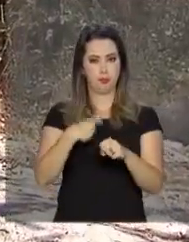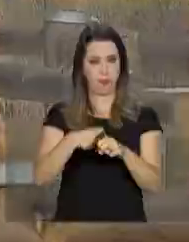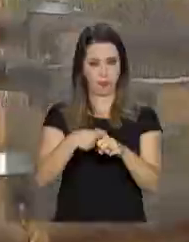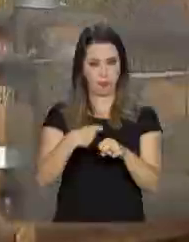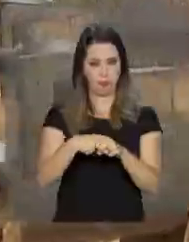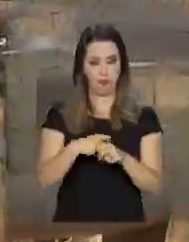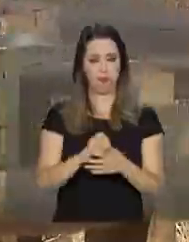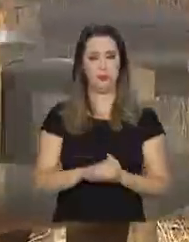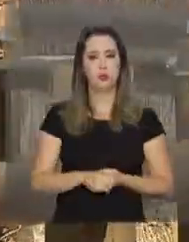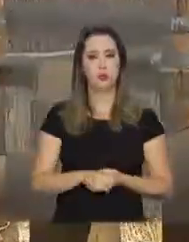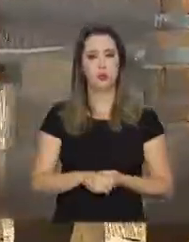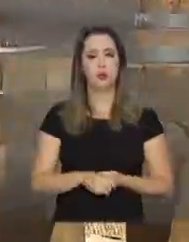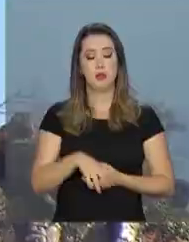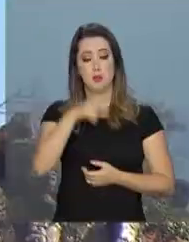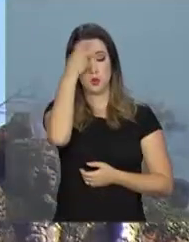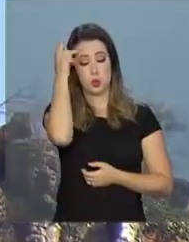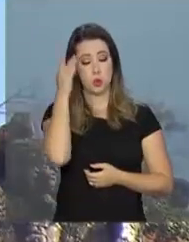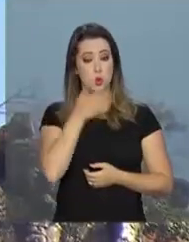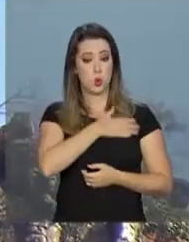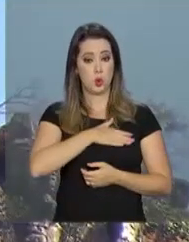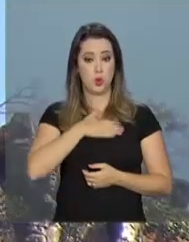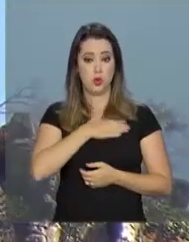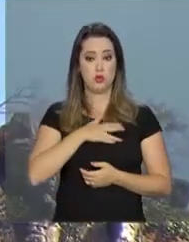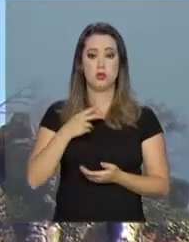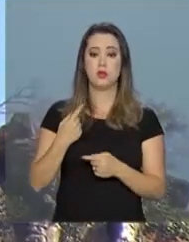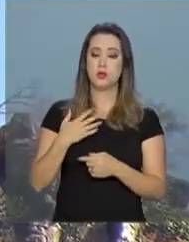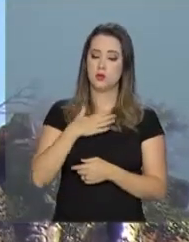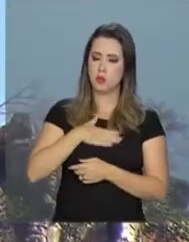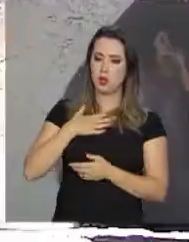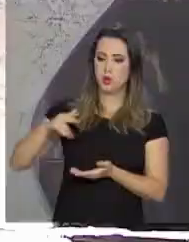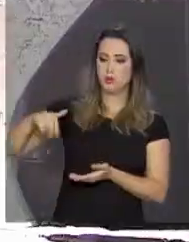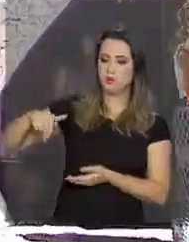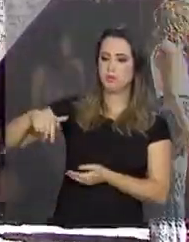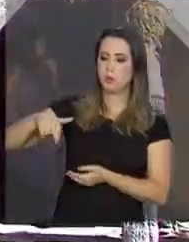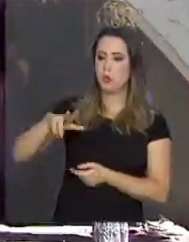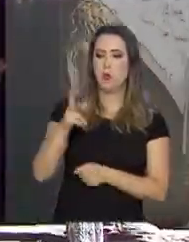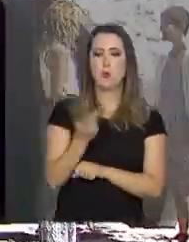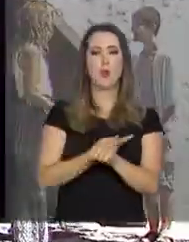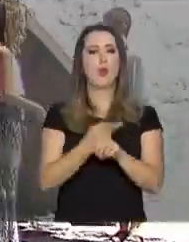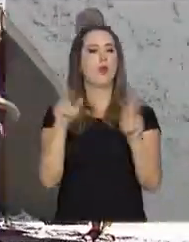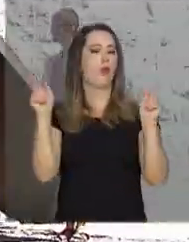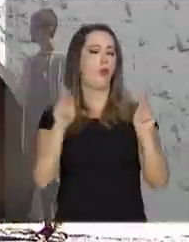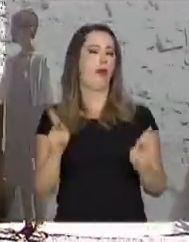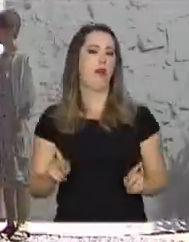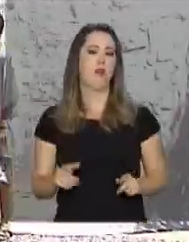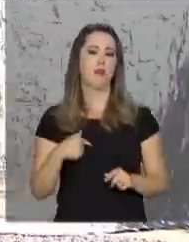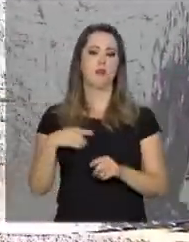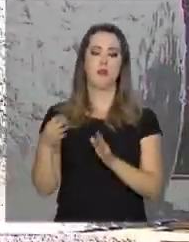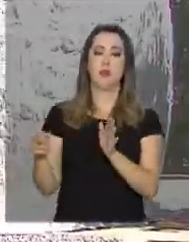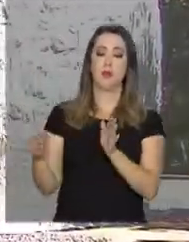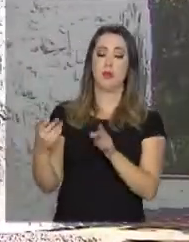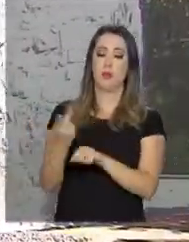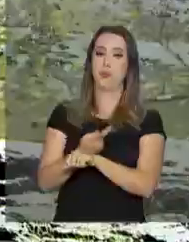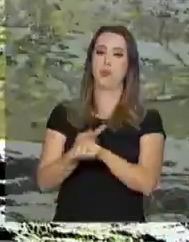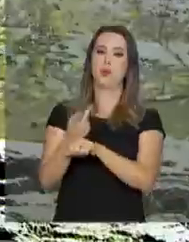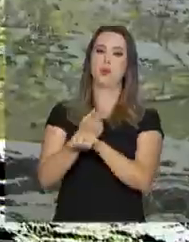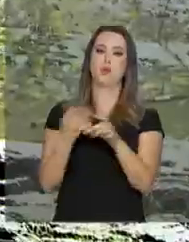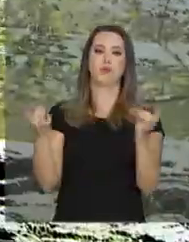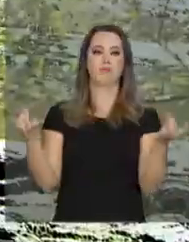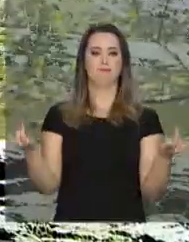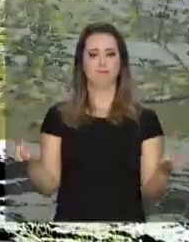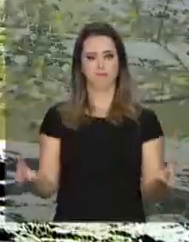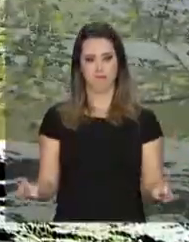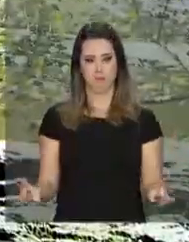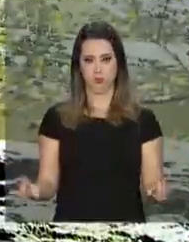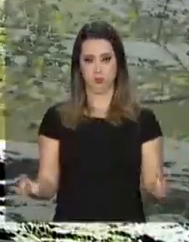natureza, de ter o pé no chão. Outros vão em busca de paz. E tem quem está atrás de uma busca espiritual. A verdade é que